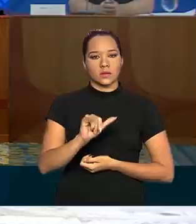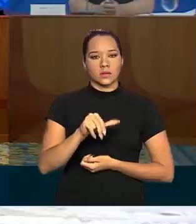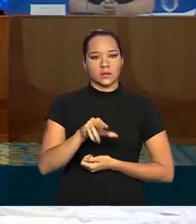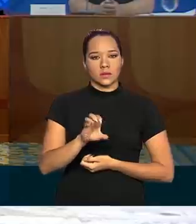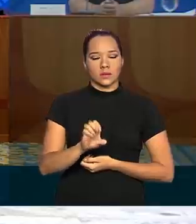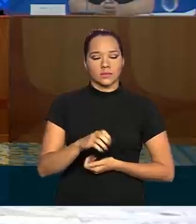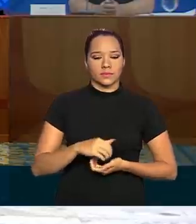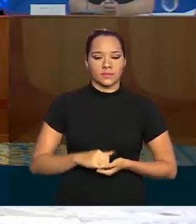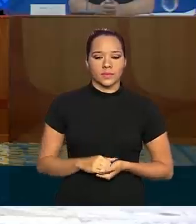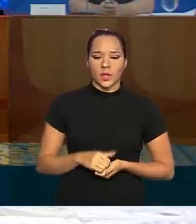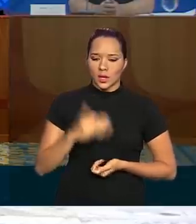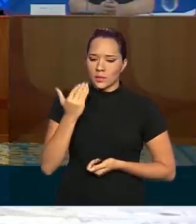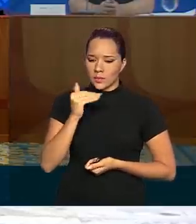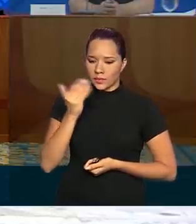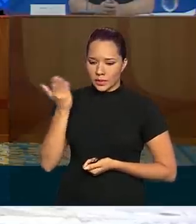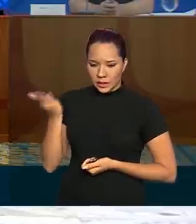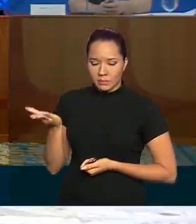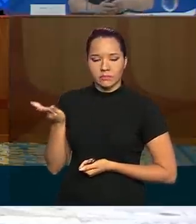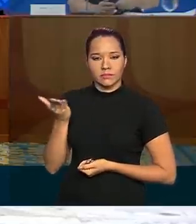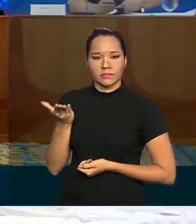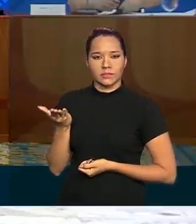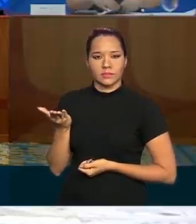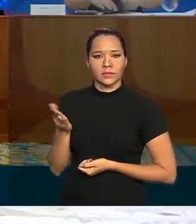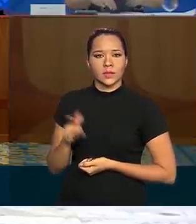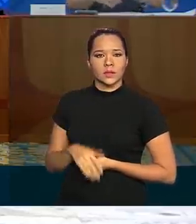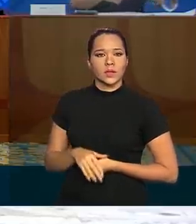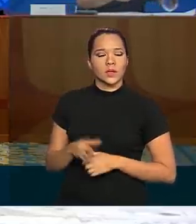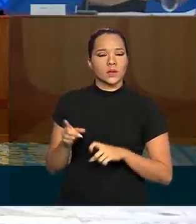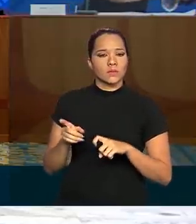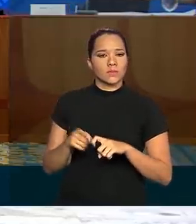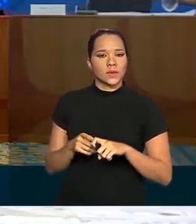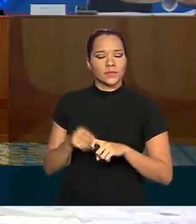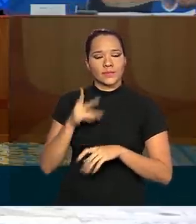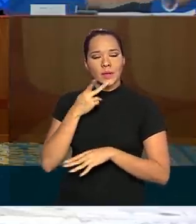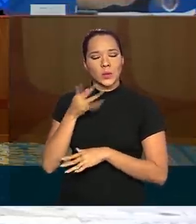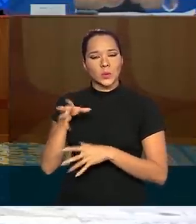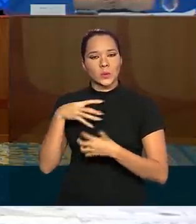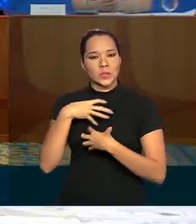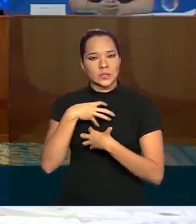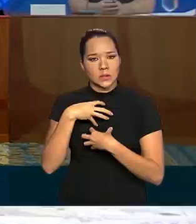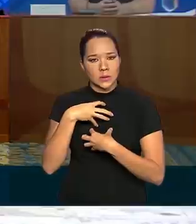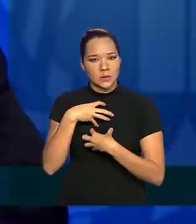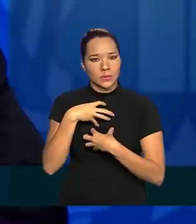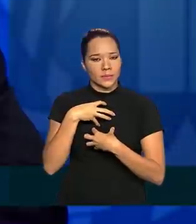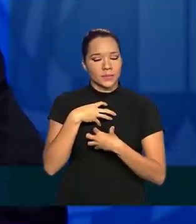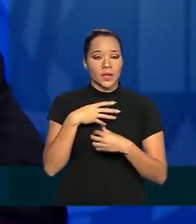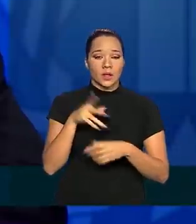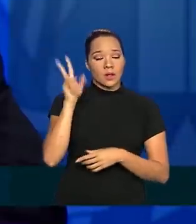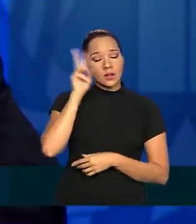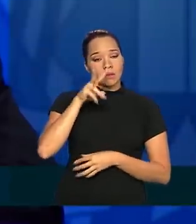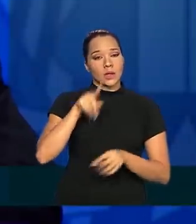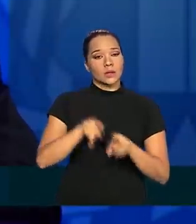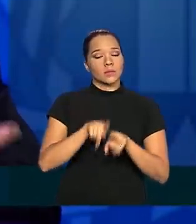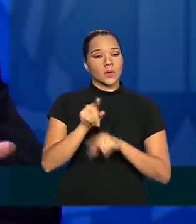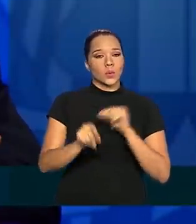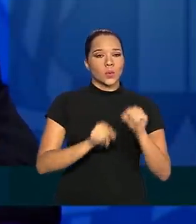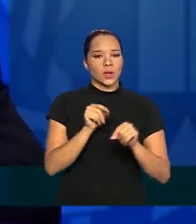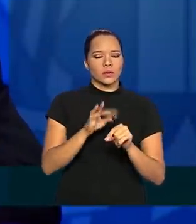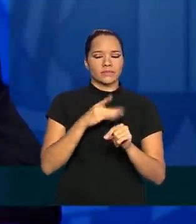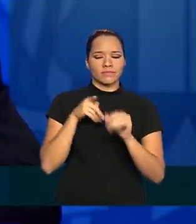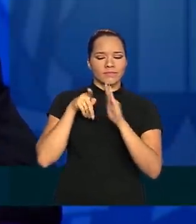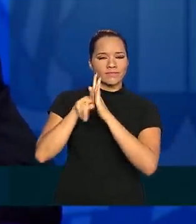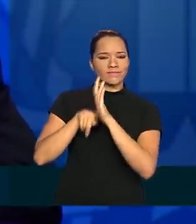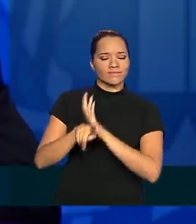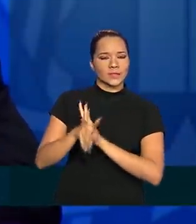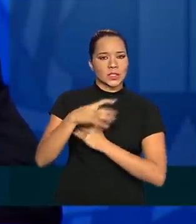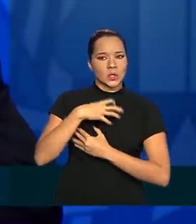Eu queria aproveitar a deixa do que o doutor falou sobre os sintomas e lembrar mais uma vez que a gente identificando os